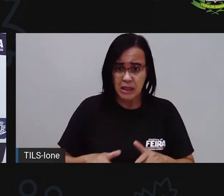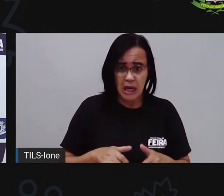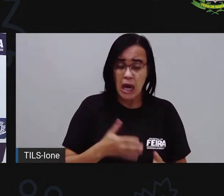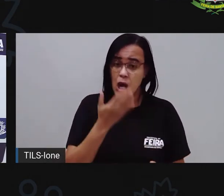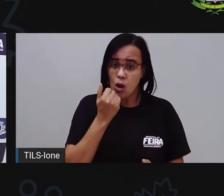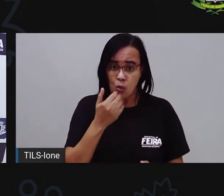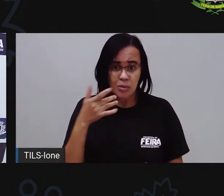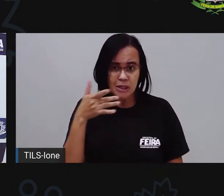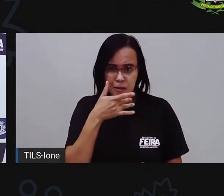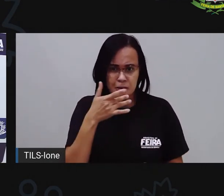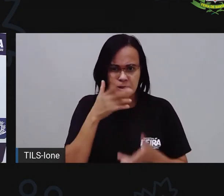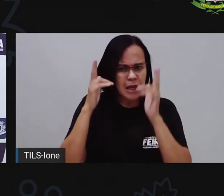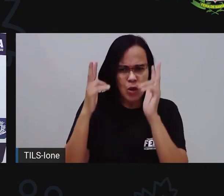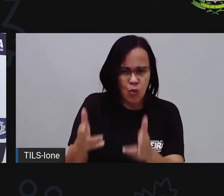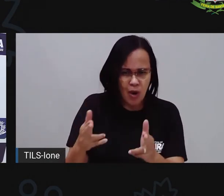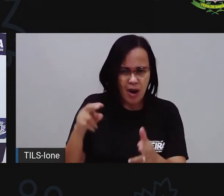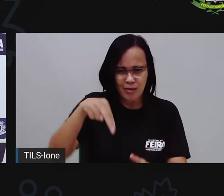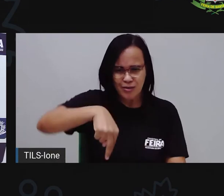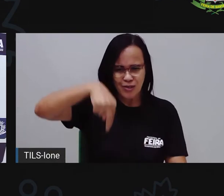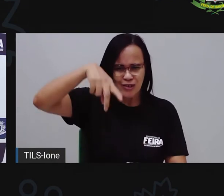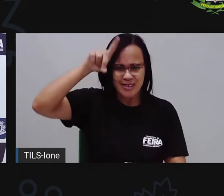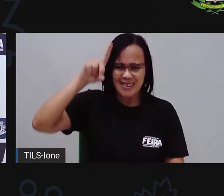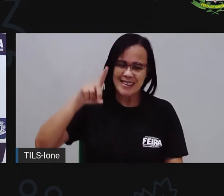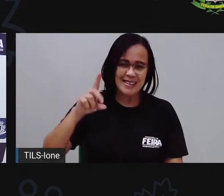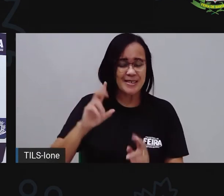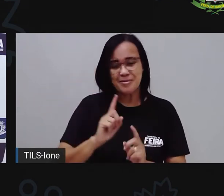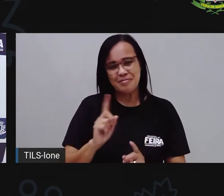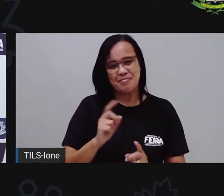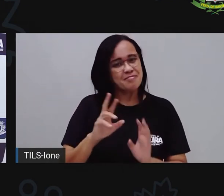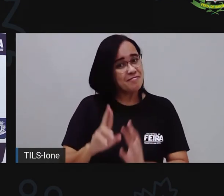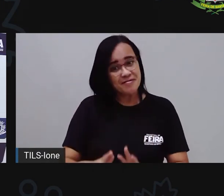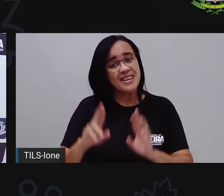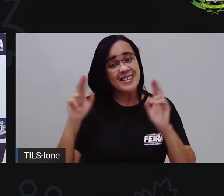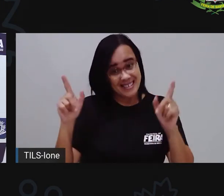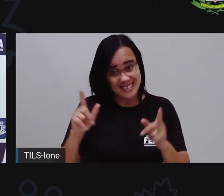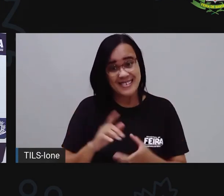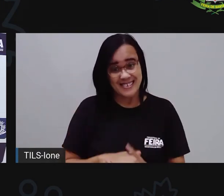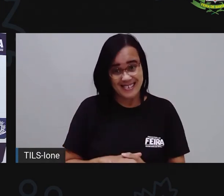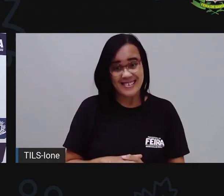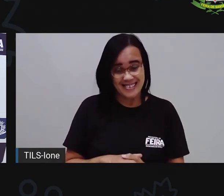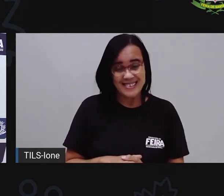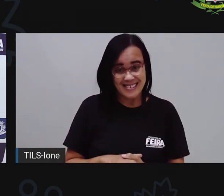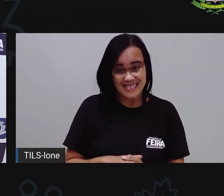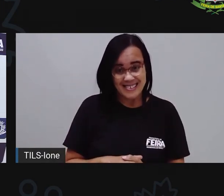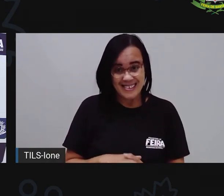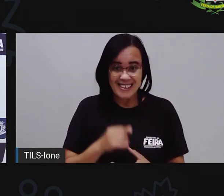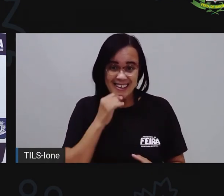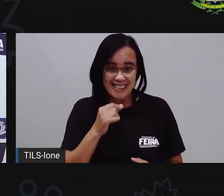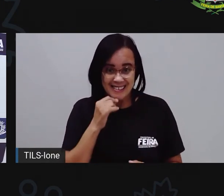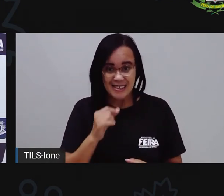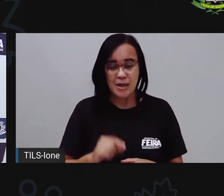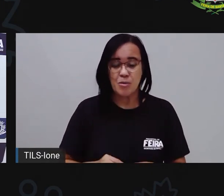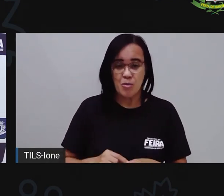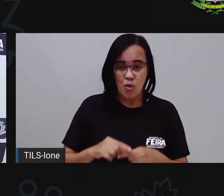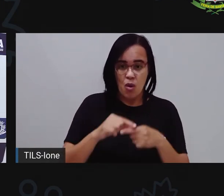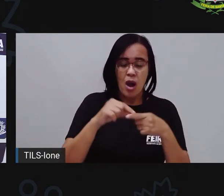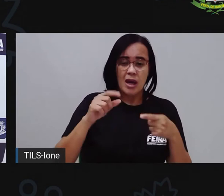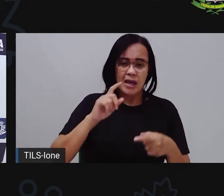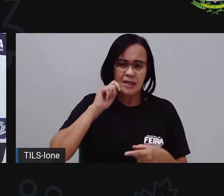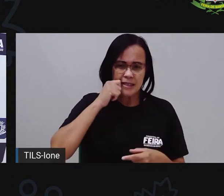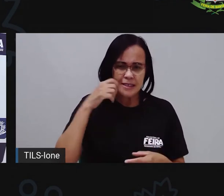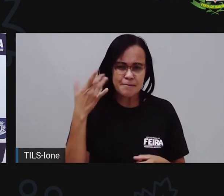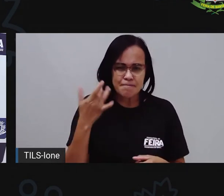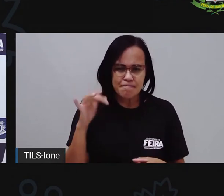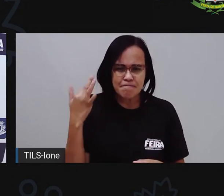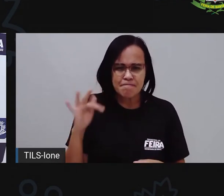mais saborosa. Como a pimenta de cheiro, né? O azeite de dendê, né? O leite de